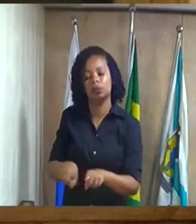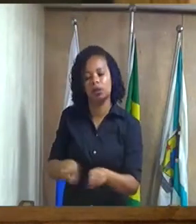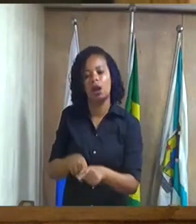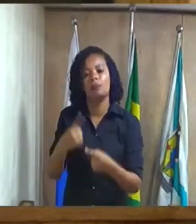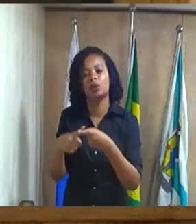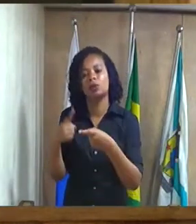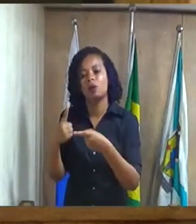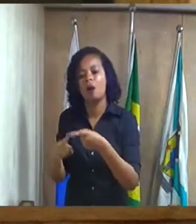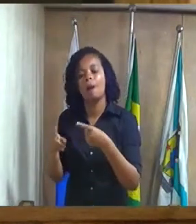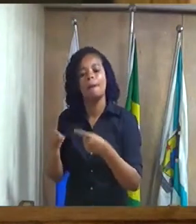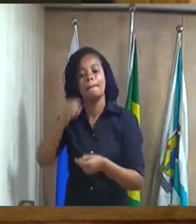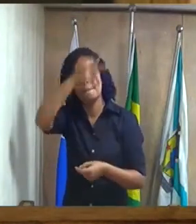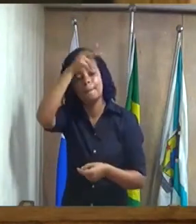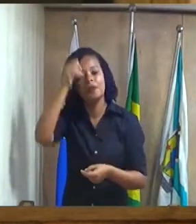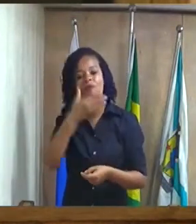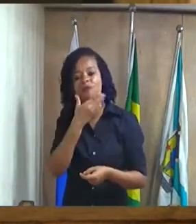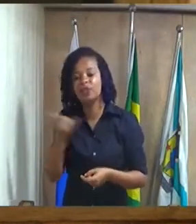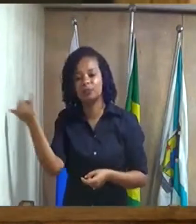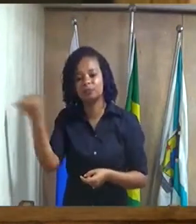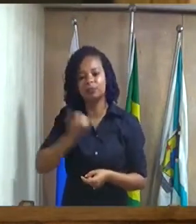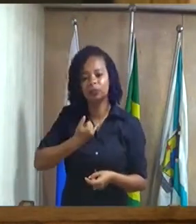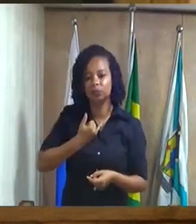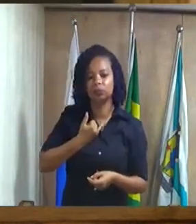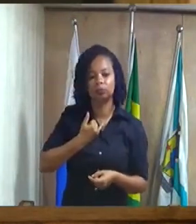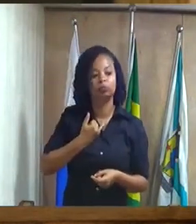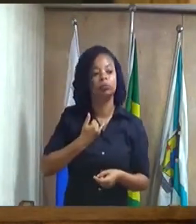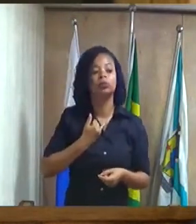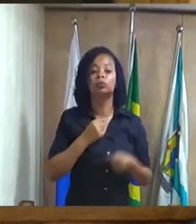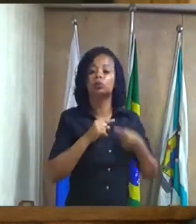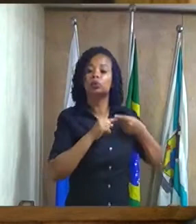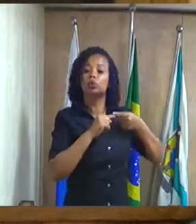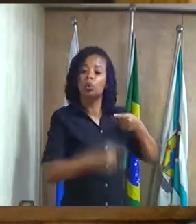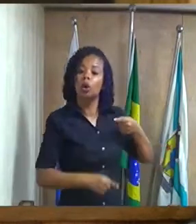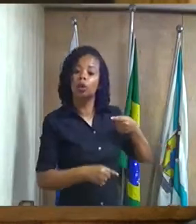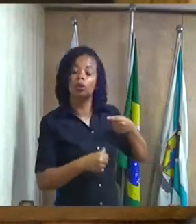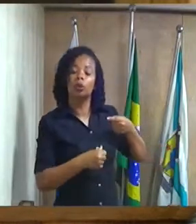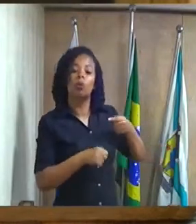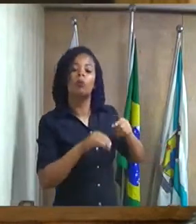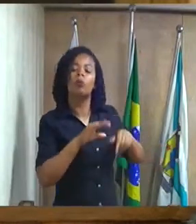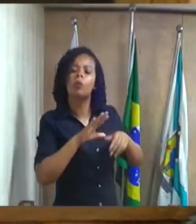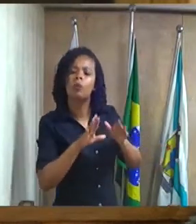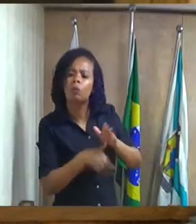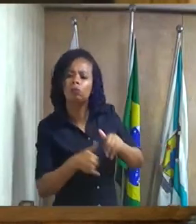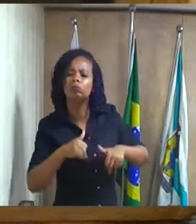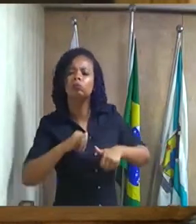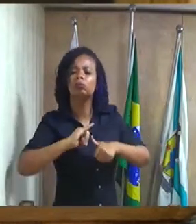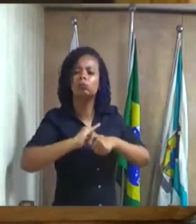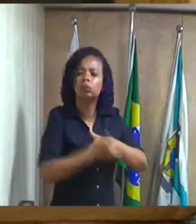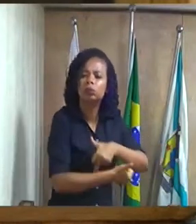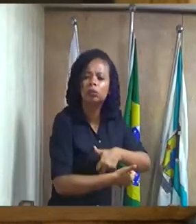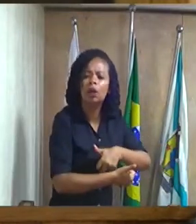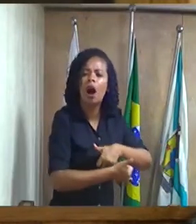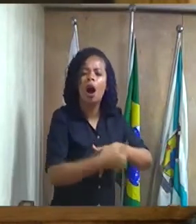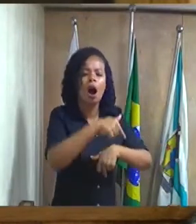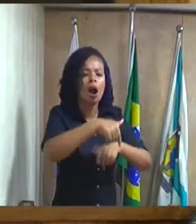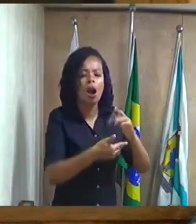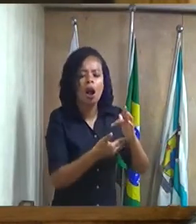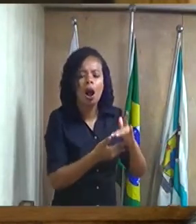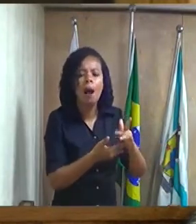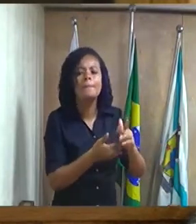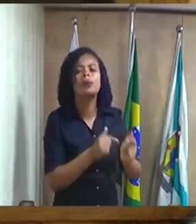prefeito falou para mim que não compactua com isso então essa câmara tem que tirar limpo tem que tirar limpo